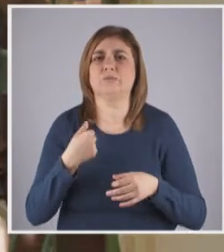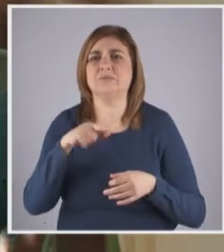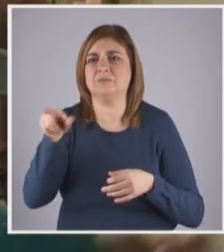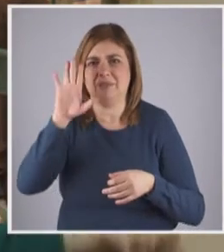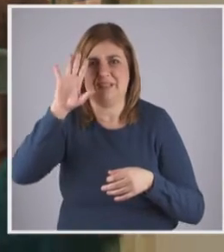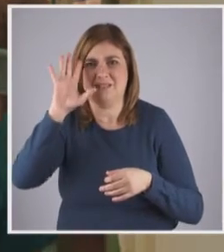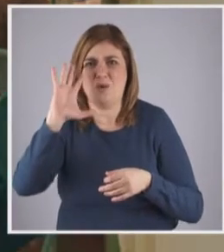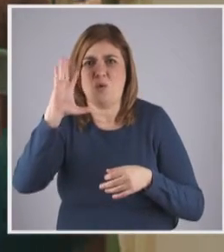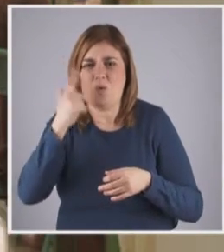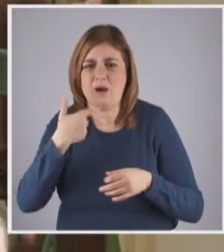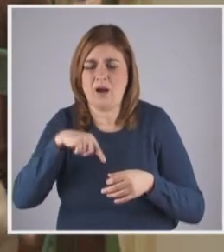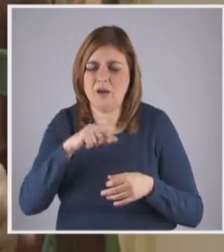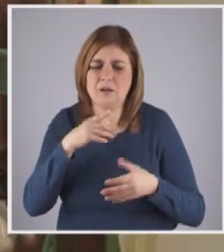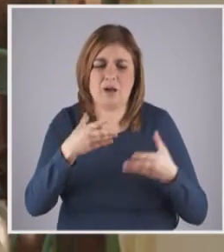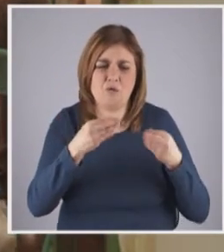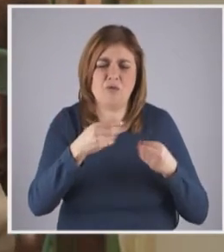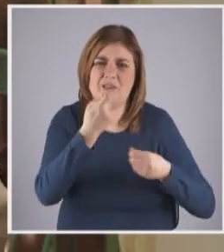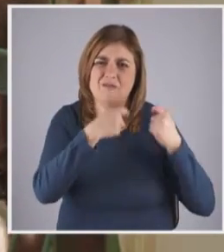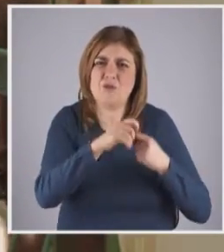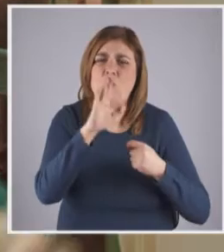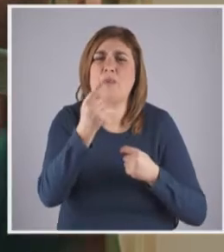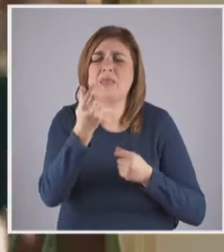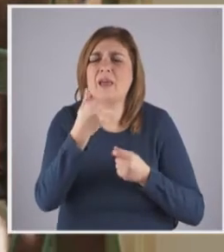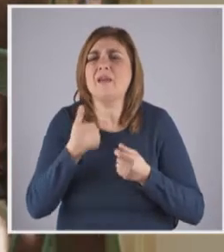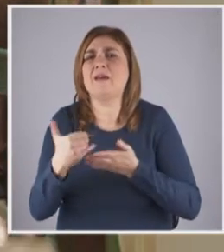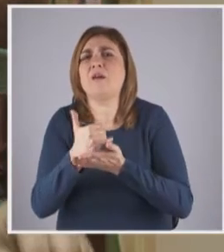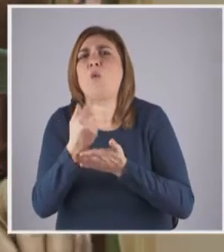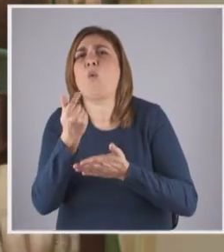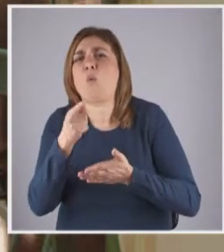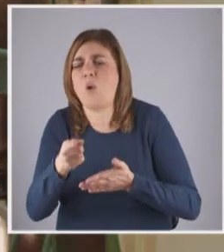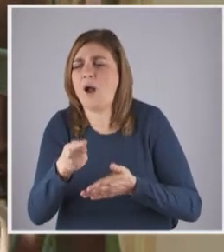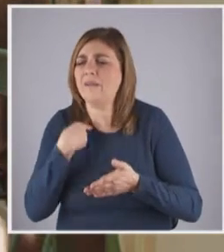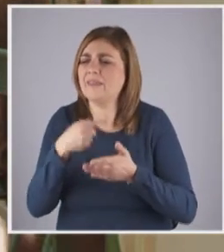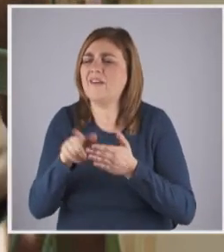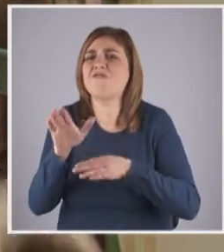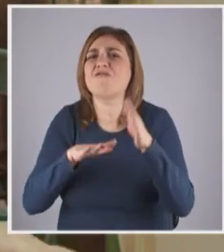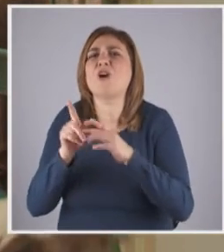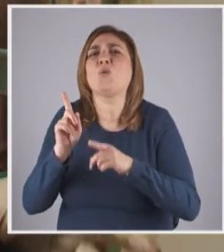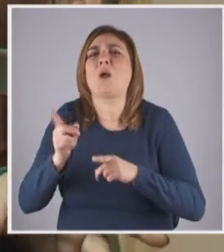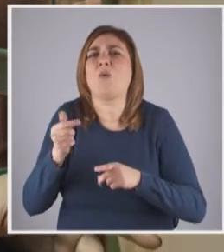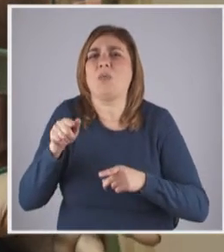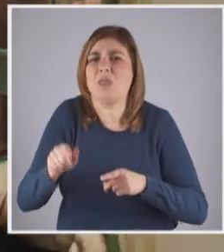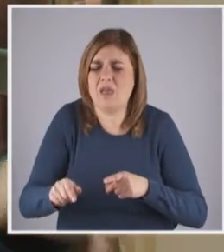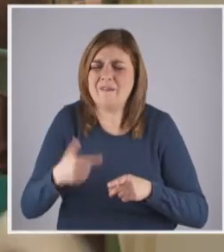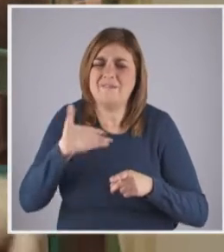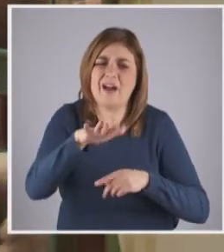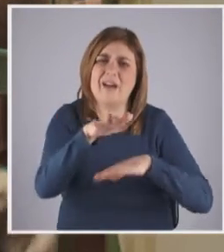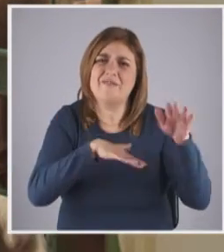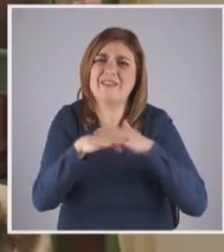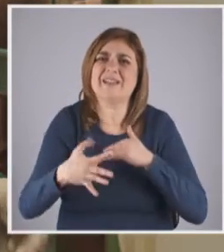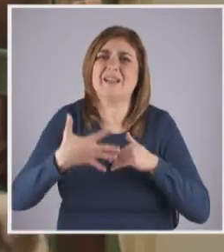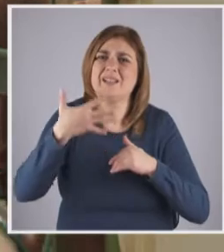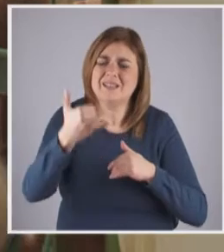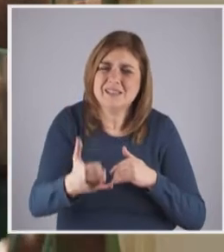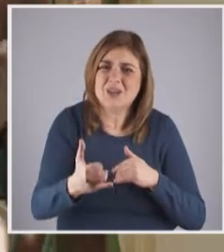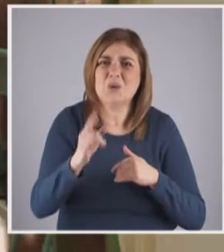quando é que nós vendemos as almofadas, quanto dinheiro fazemos, onde é que vamos aplicar esse dinheiro, o que é que vamos fazer a seguir na